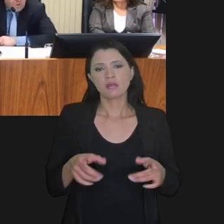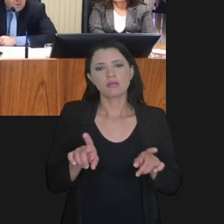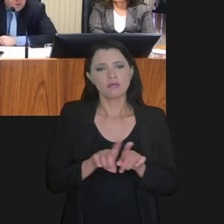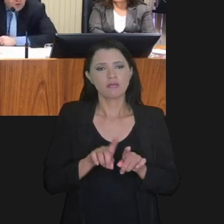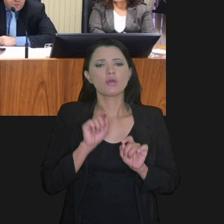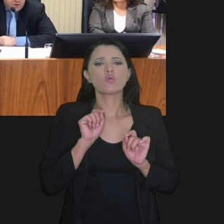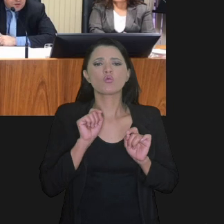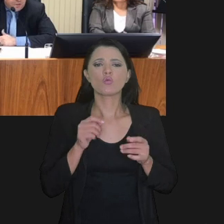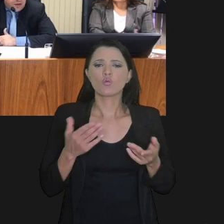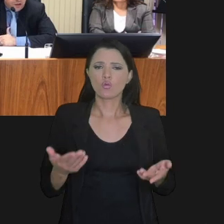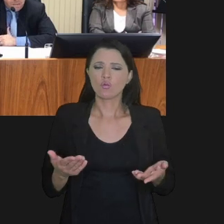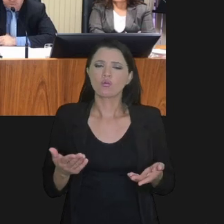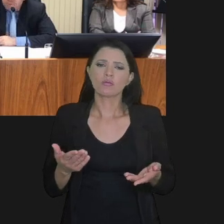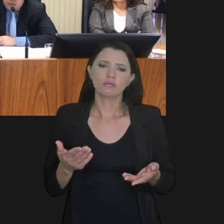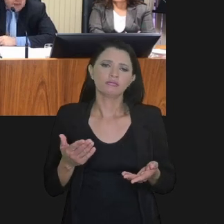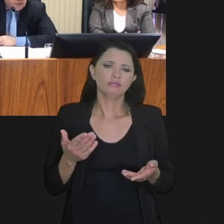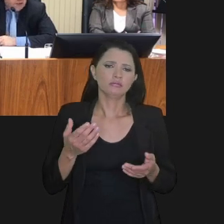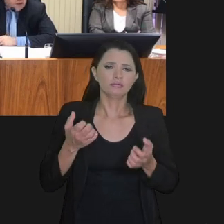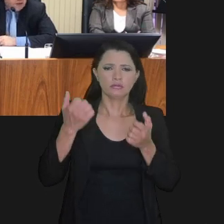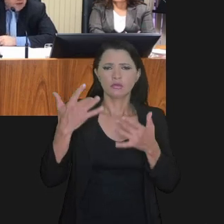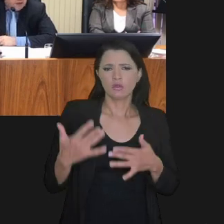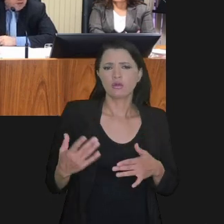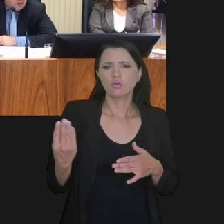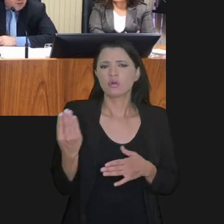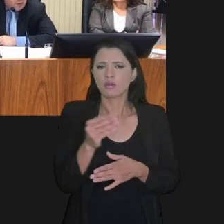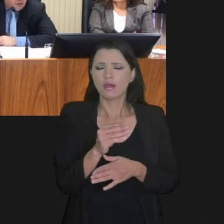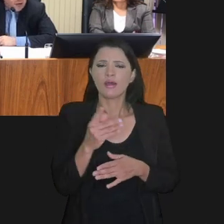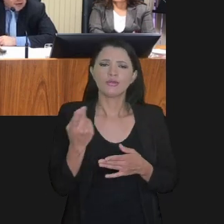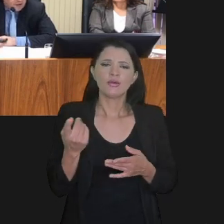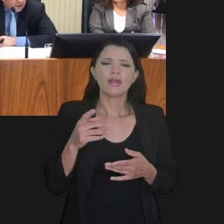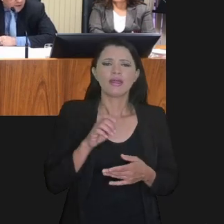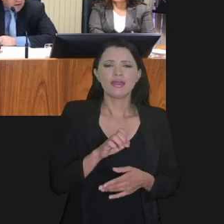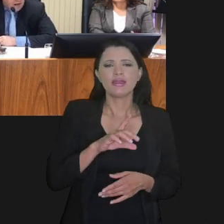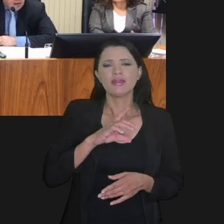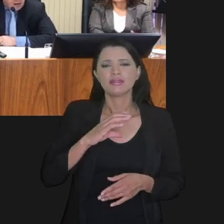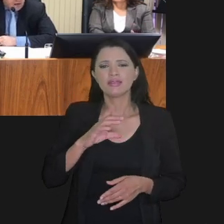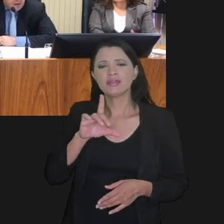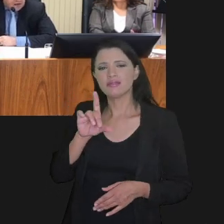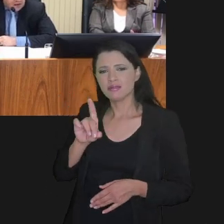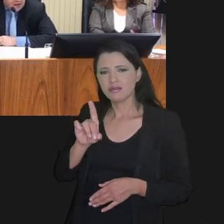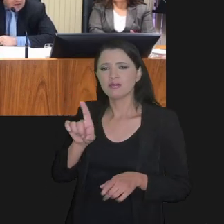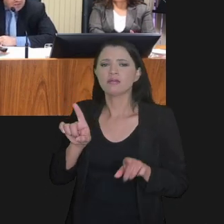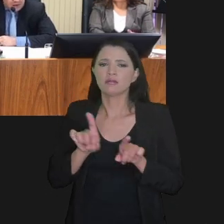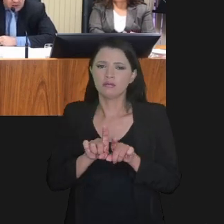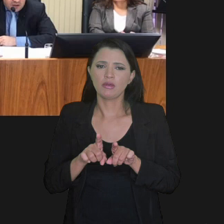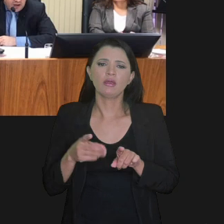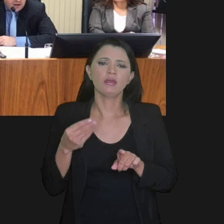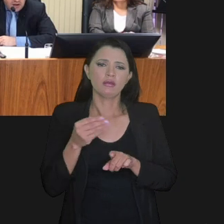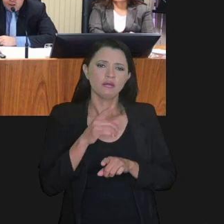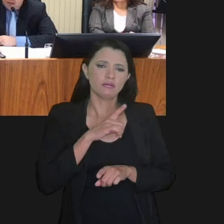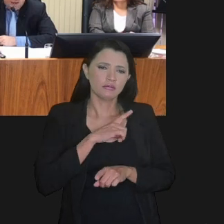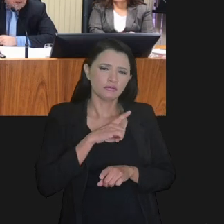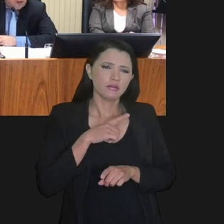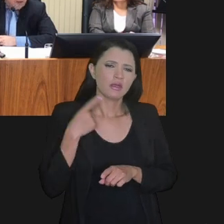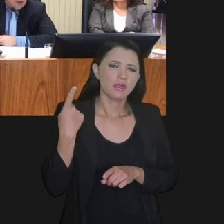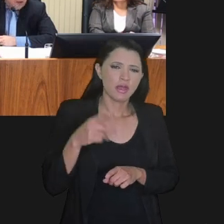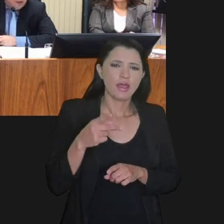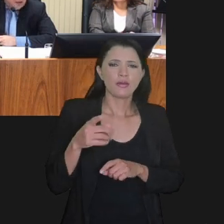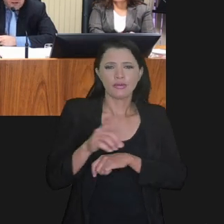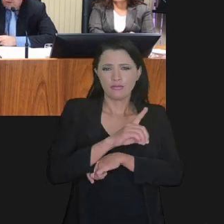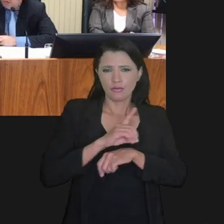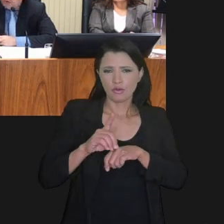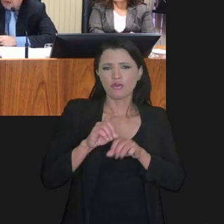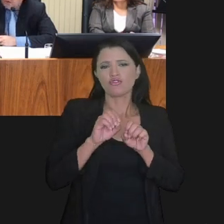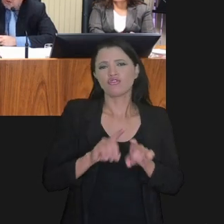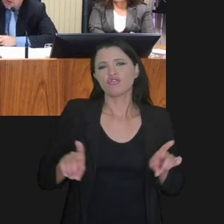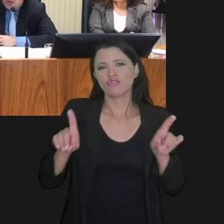alguns outros pontos também que estão sendo colocados, questão do ECD, a gente está tendo a